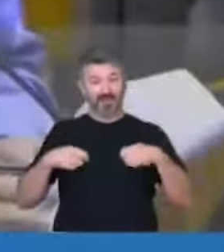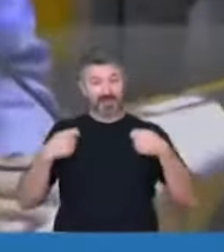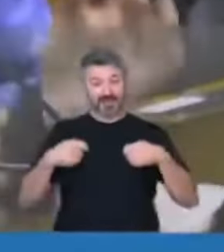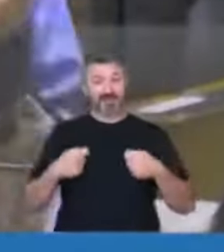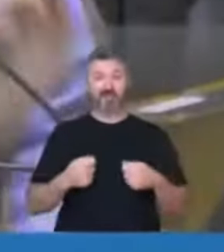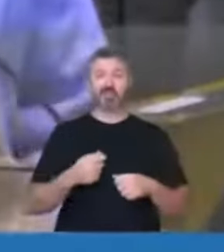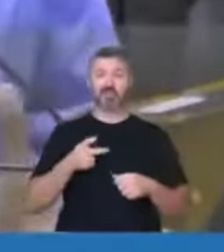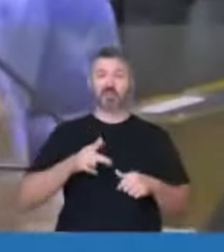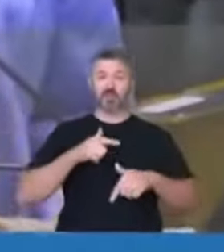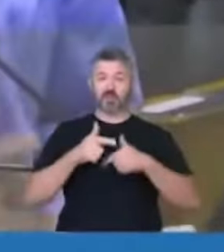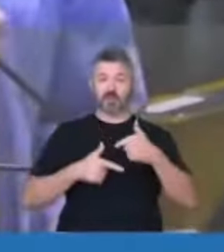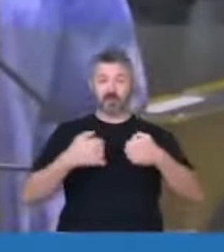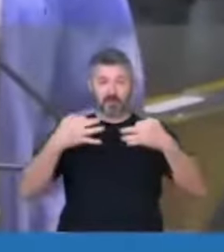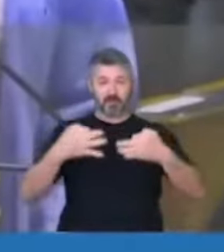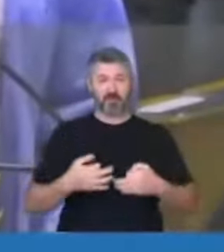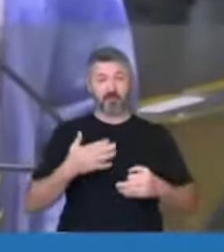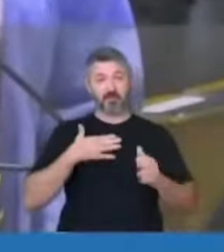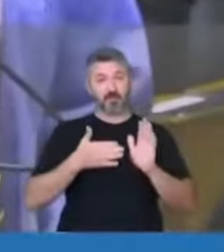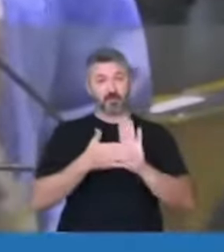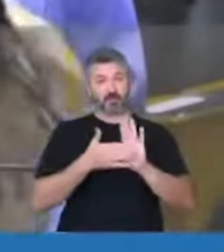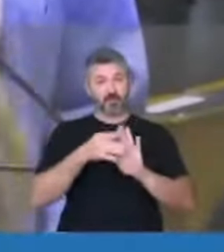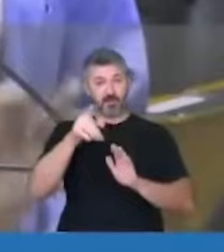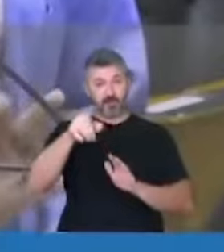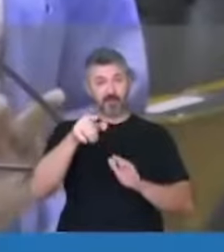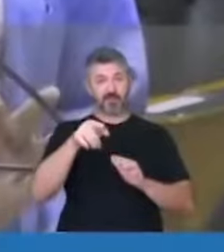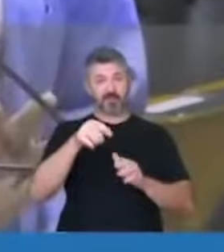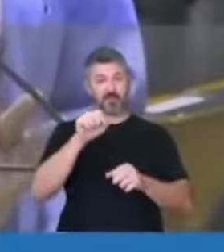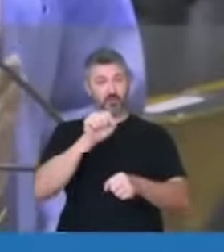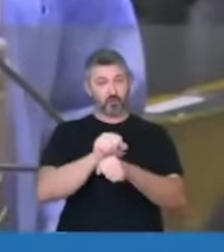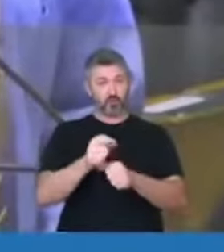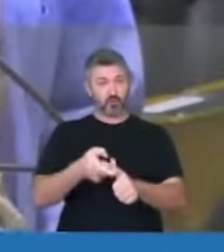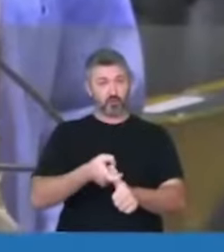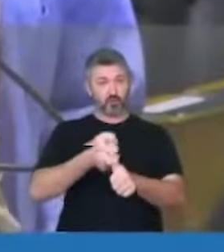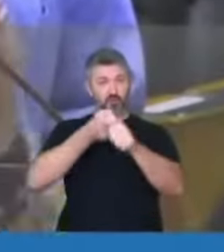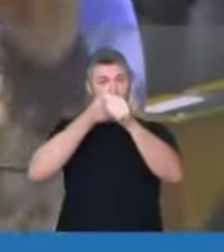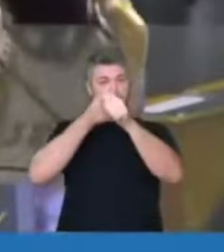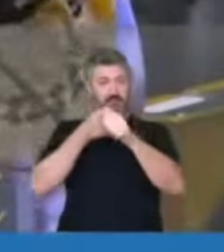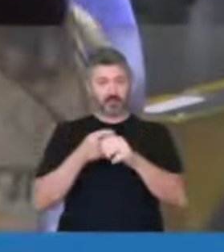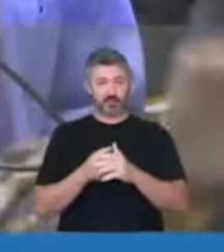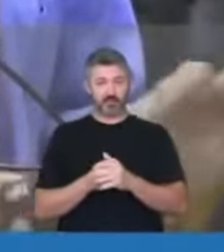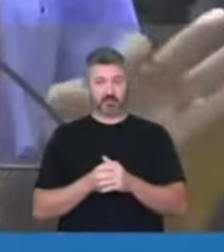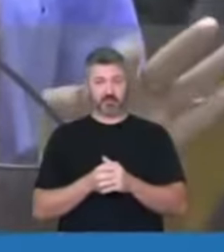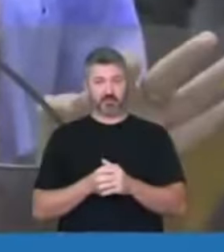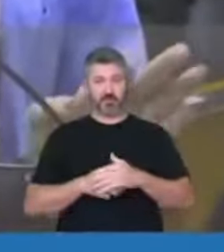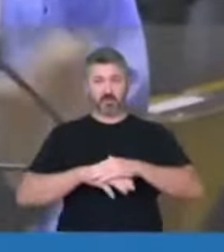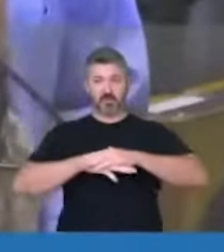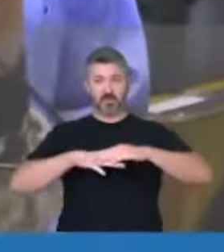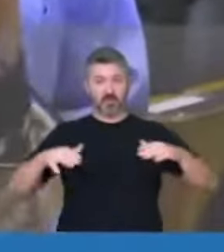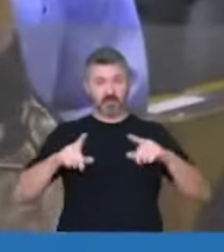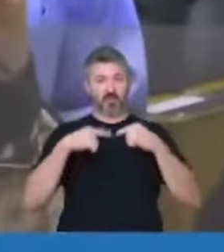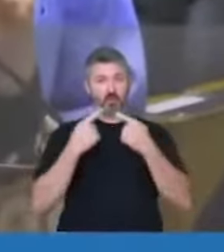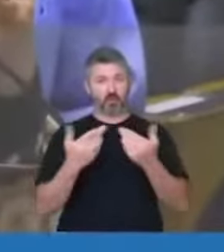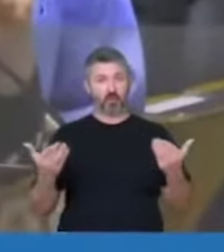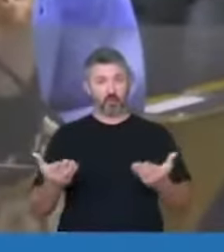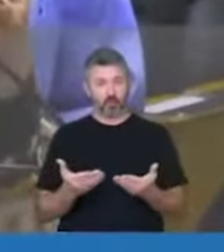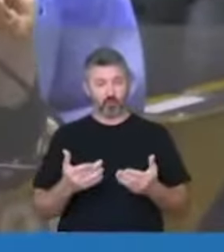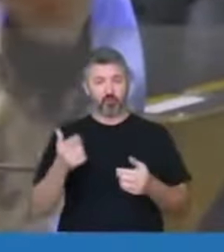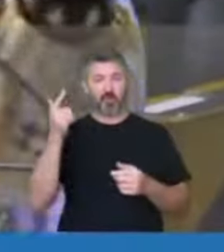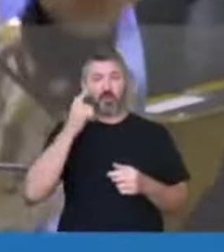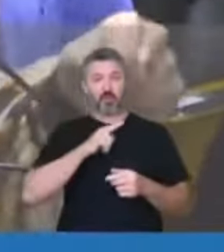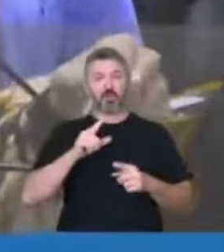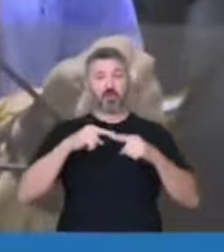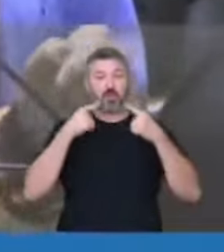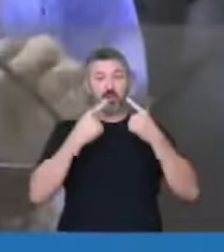funcionamento. A minha proposta é que essa pauta seja suspensa, que a gente encerre a sessão e a que consiga fazer uma